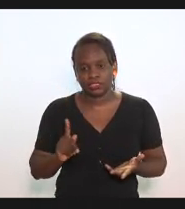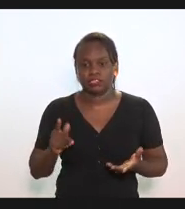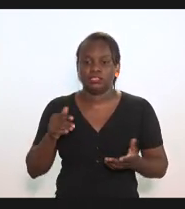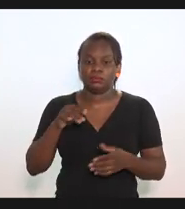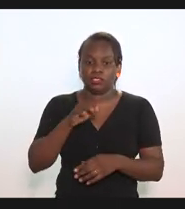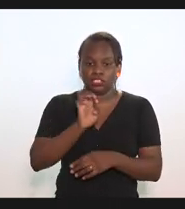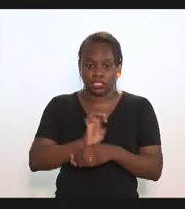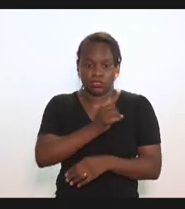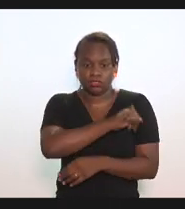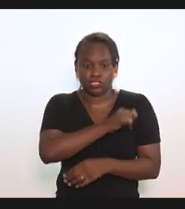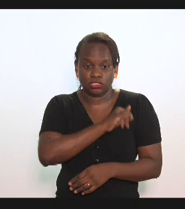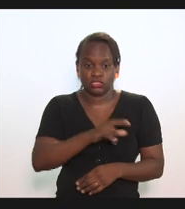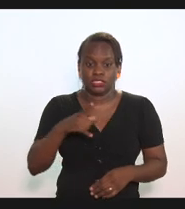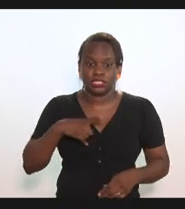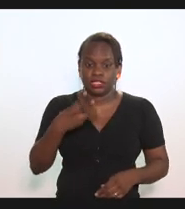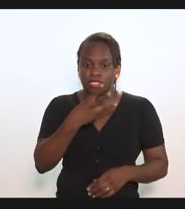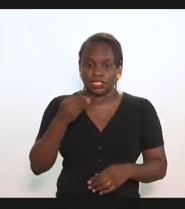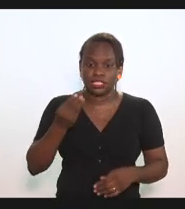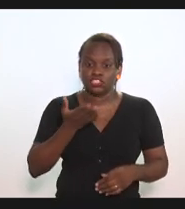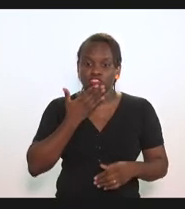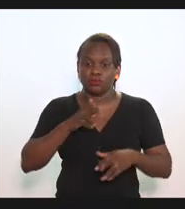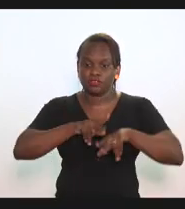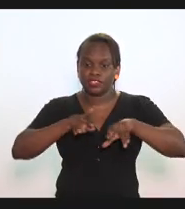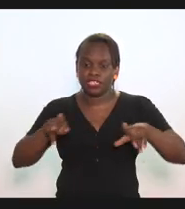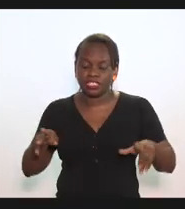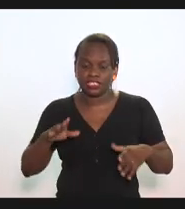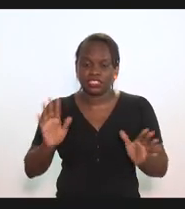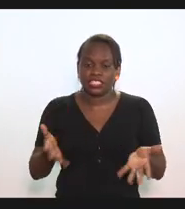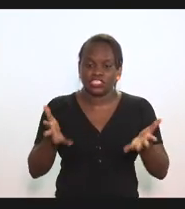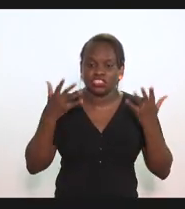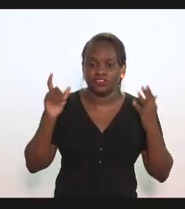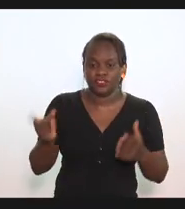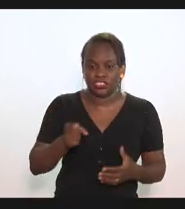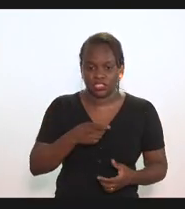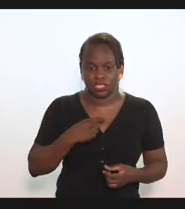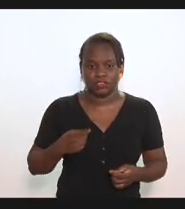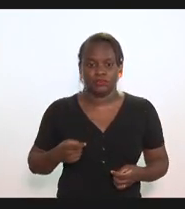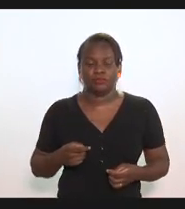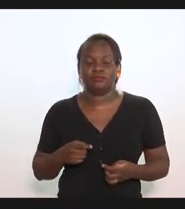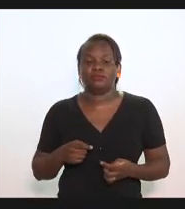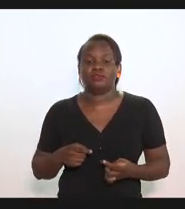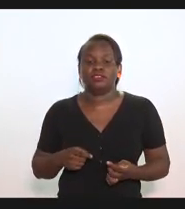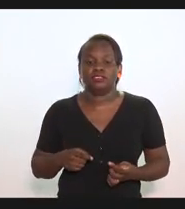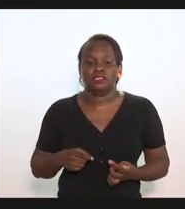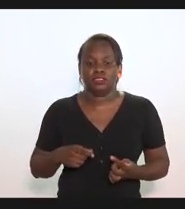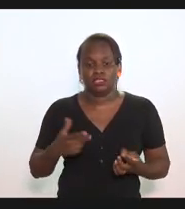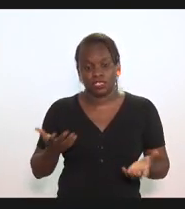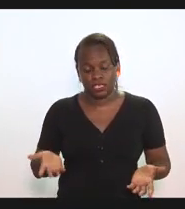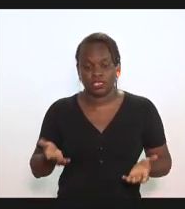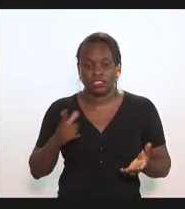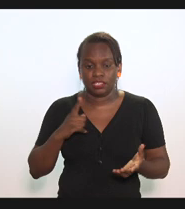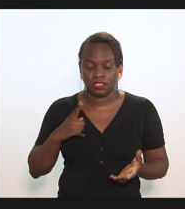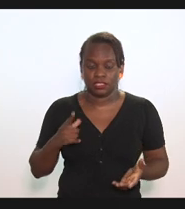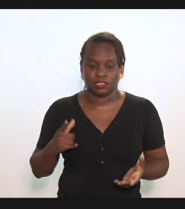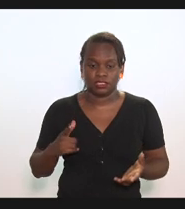estado do Rio de Janeiro ter 300 tipos de incentivos fiscais né parece ser uma questão